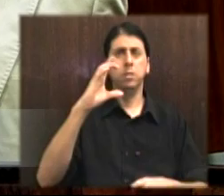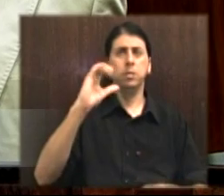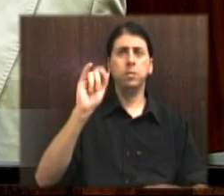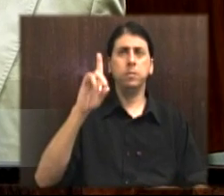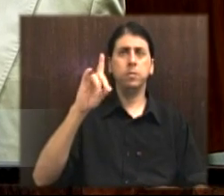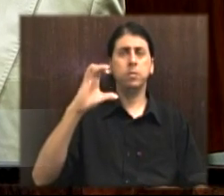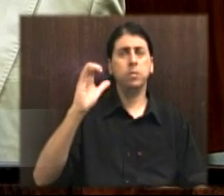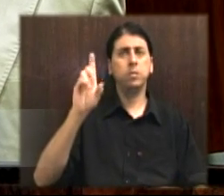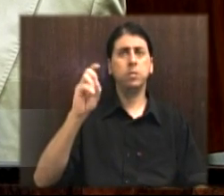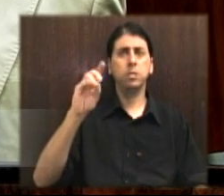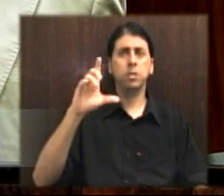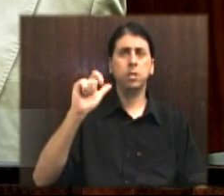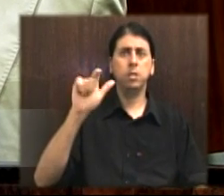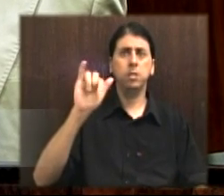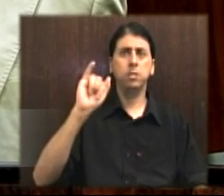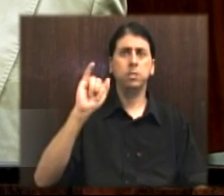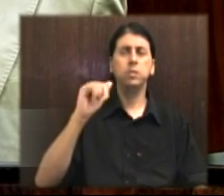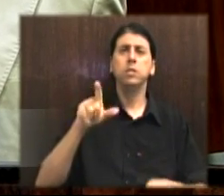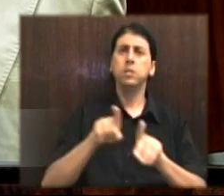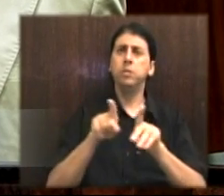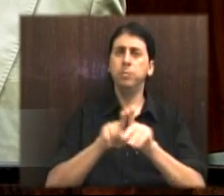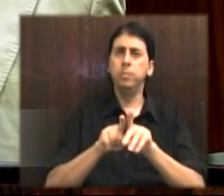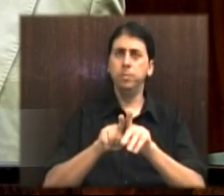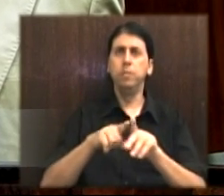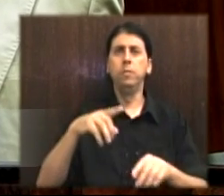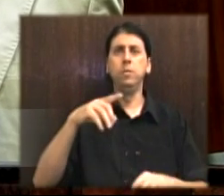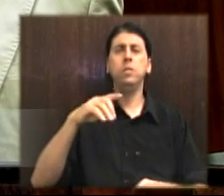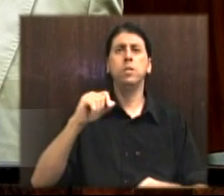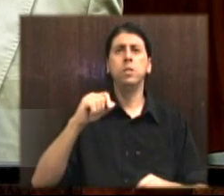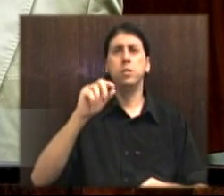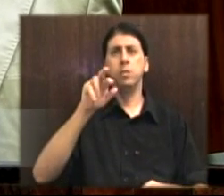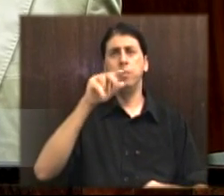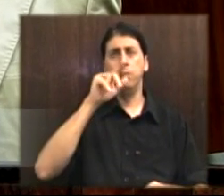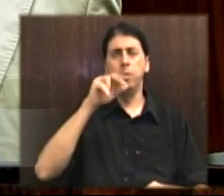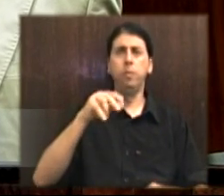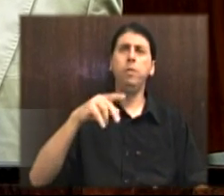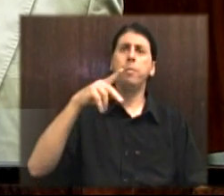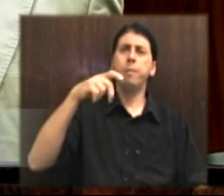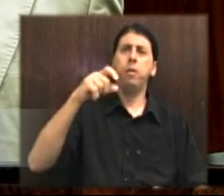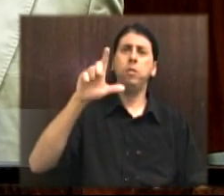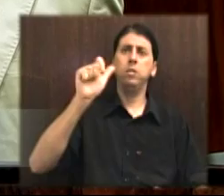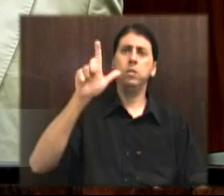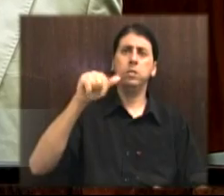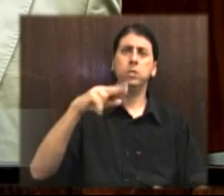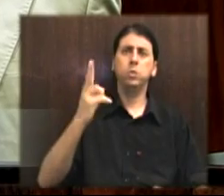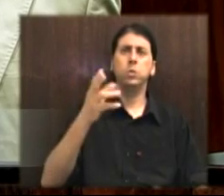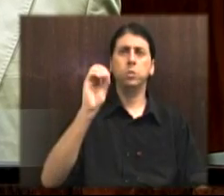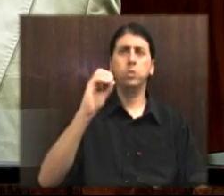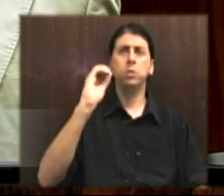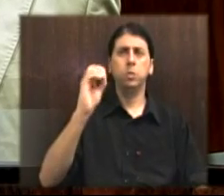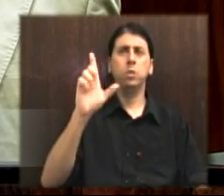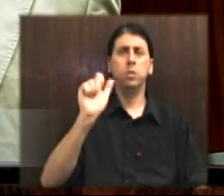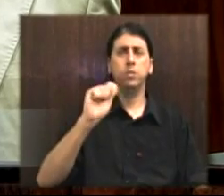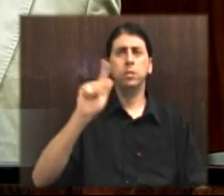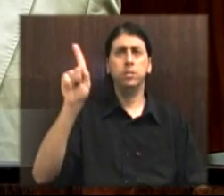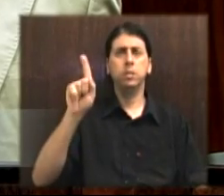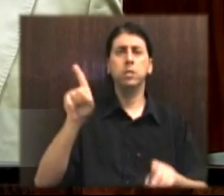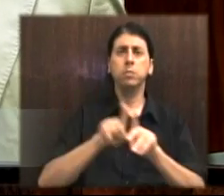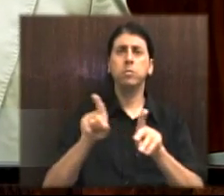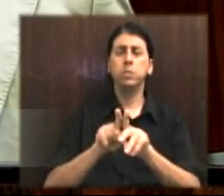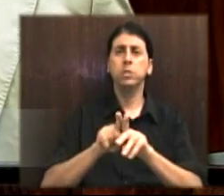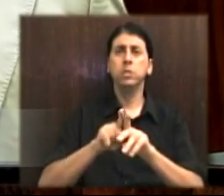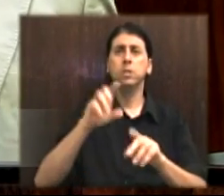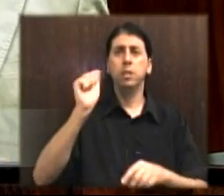Rogério Ambieda, Paulo Paulinho de Odé, pai Paulinho de Odé, Alexandre Ribeiro,